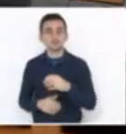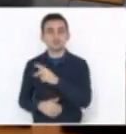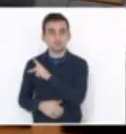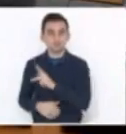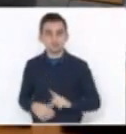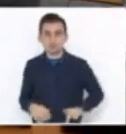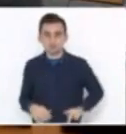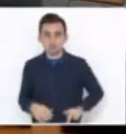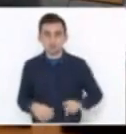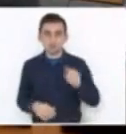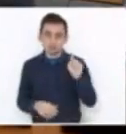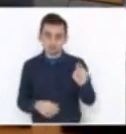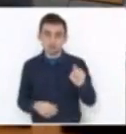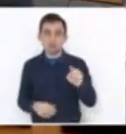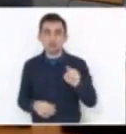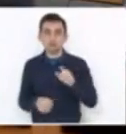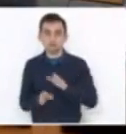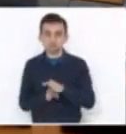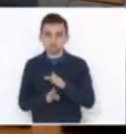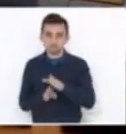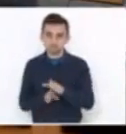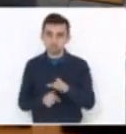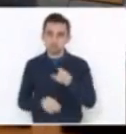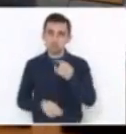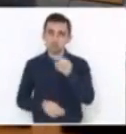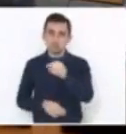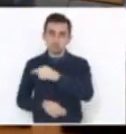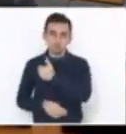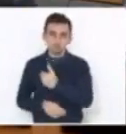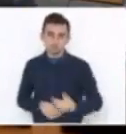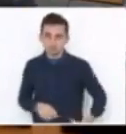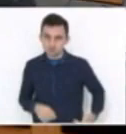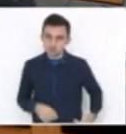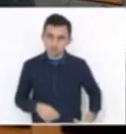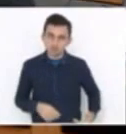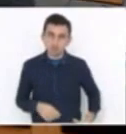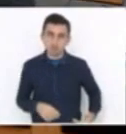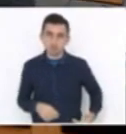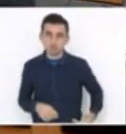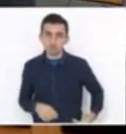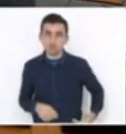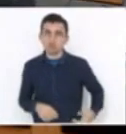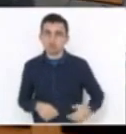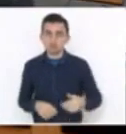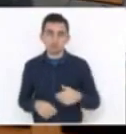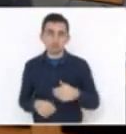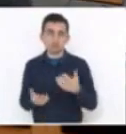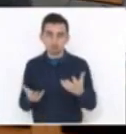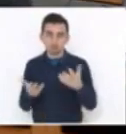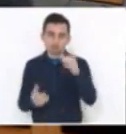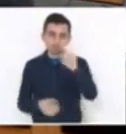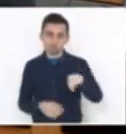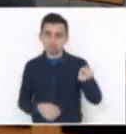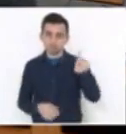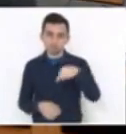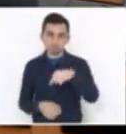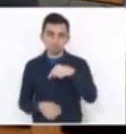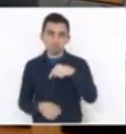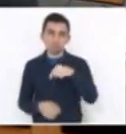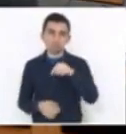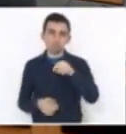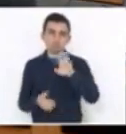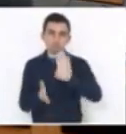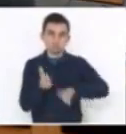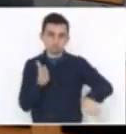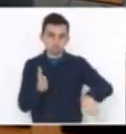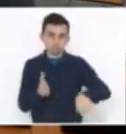orientação do governo, conforme foi deliberado no Colégio de Líderes, é pela rejeição das emendas, principalmente,